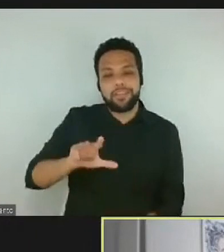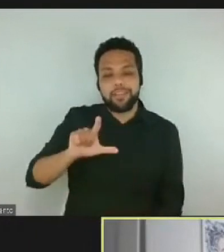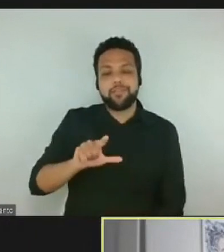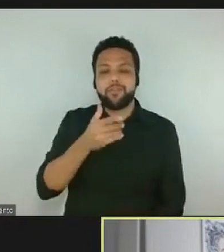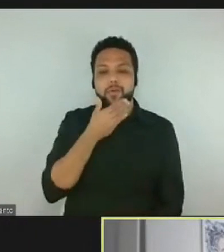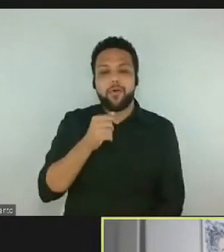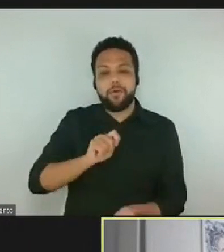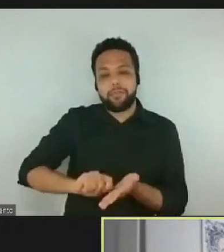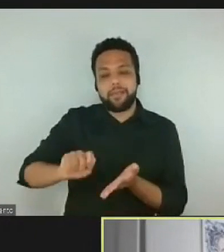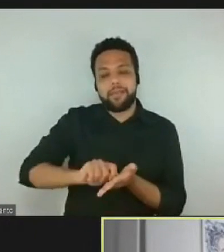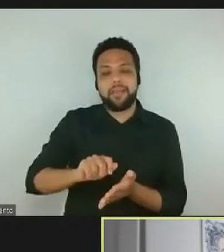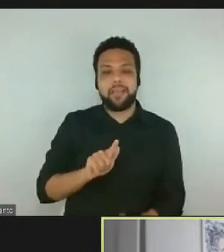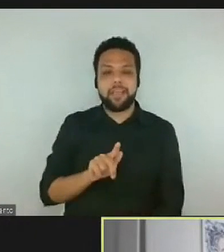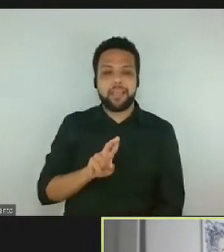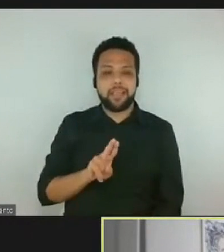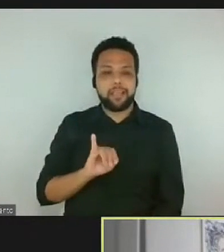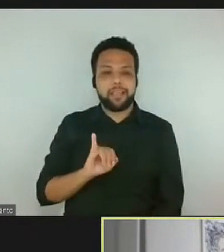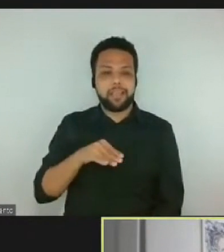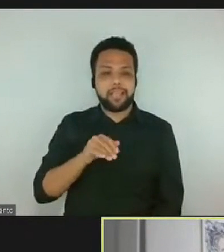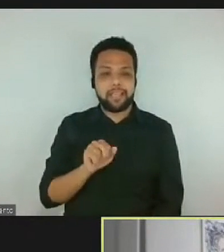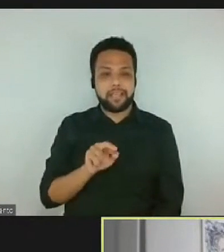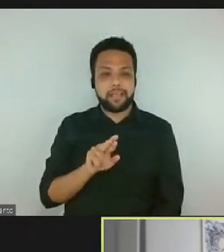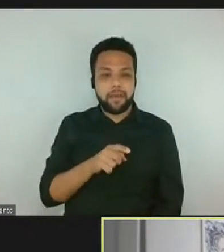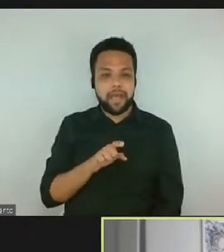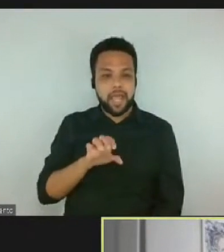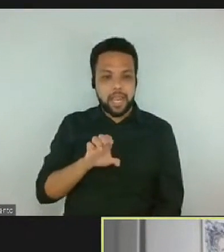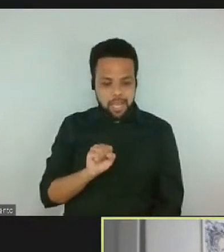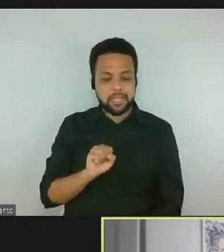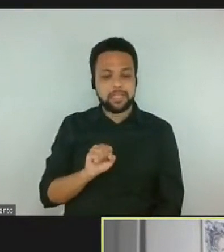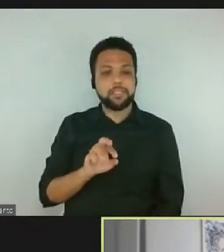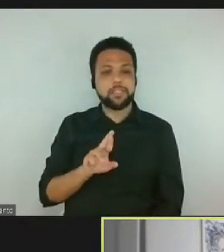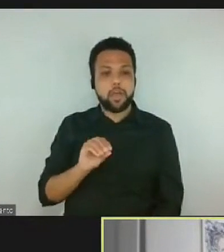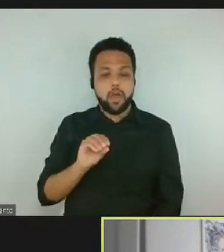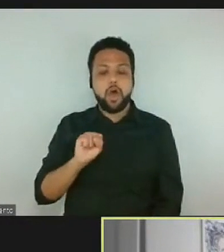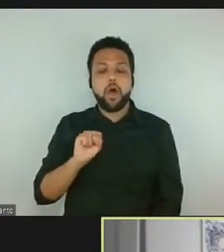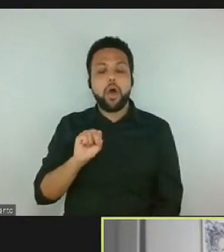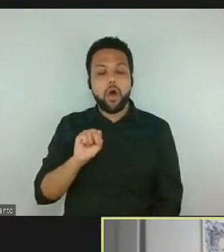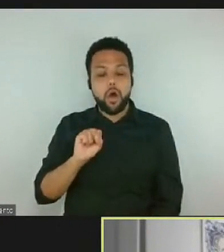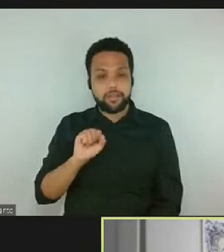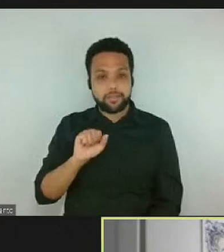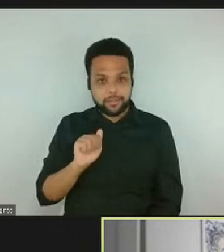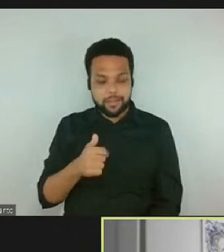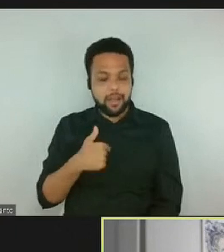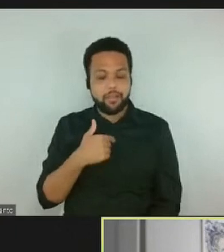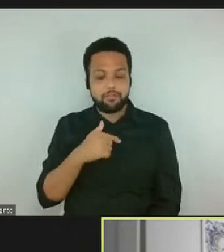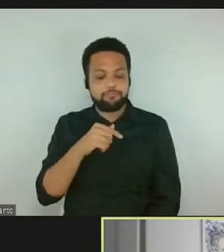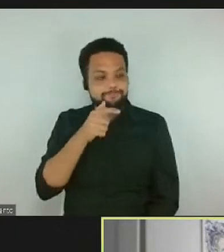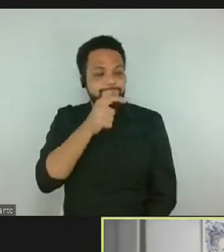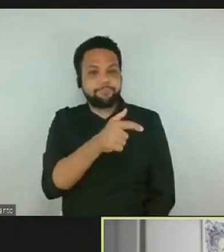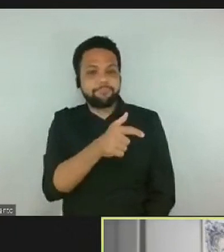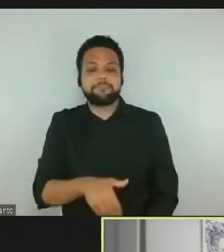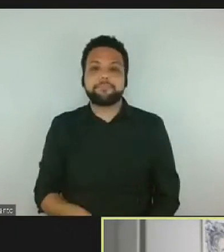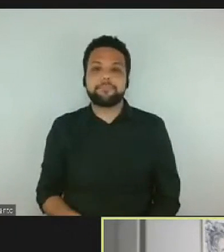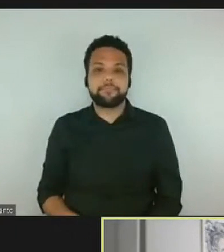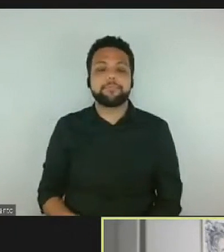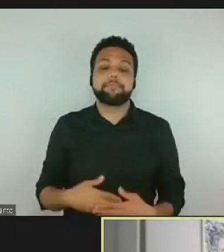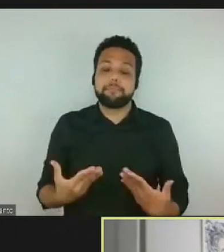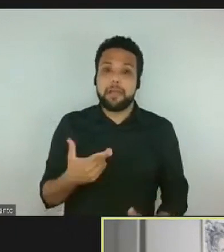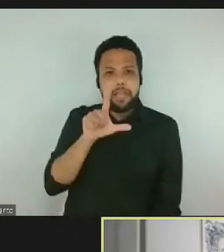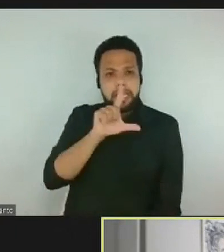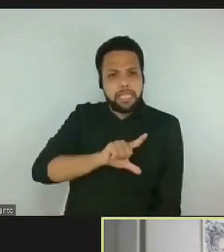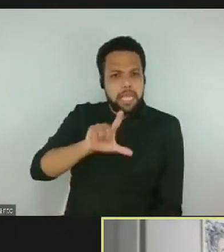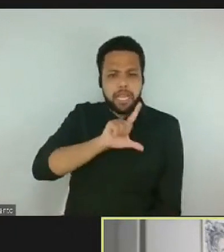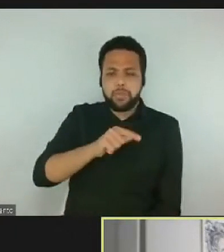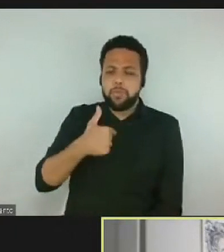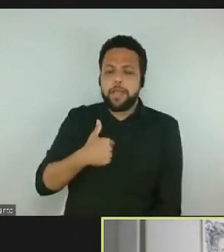Bom, Daniel, é assim, é uma paixão minha a literatura, né? É o eixo do meu trabalho no